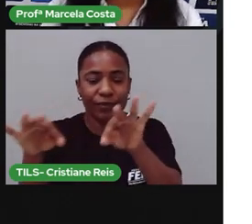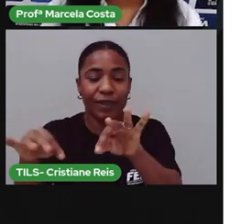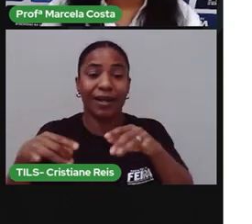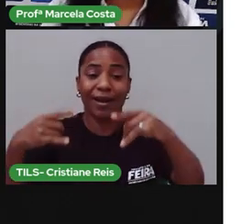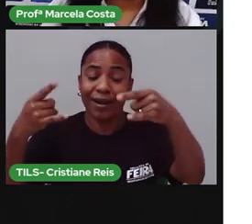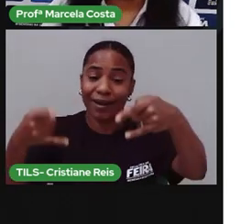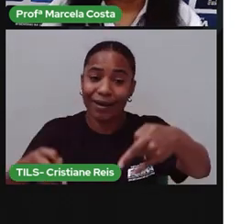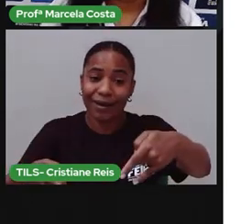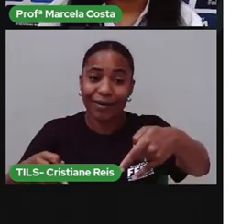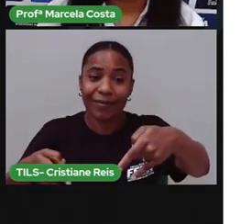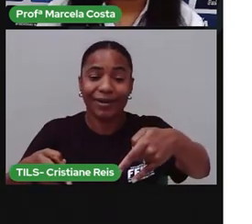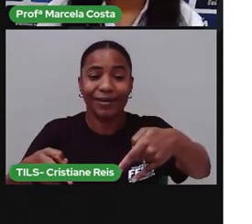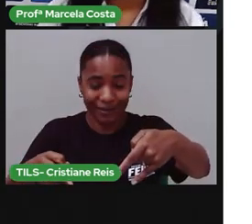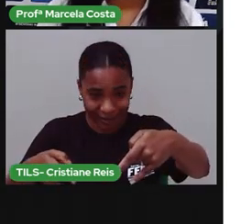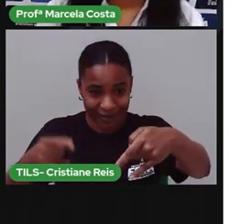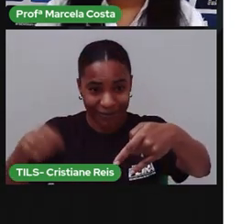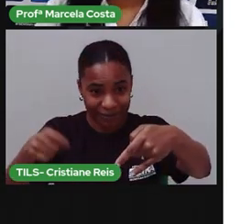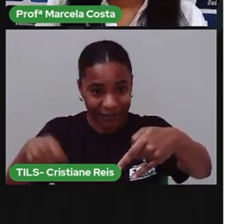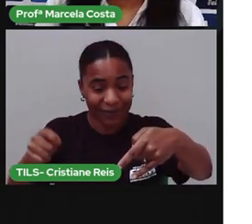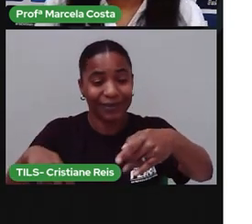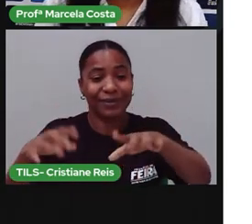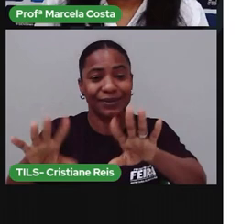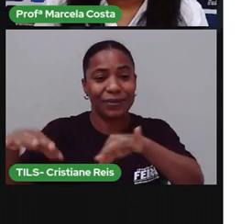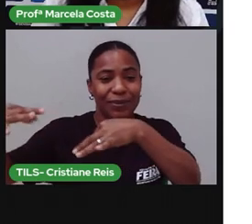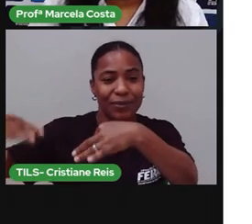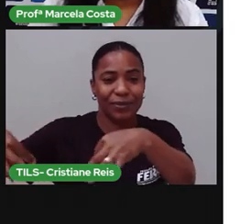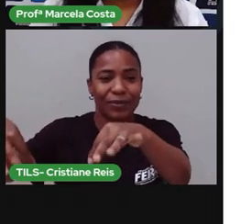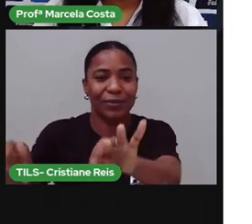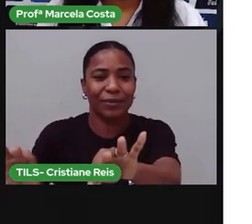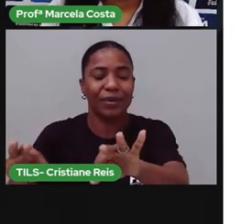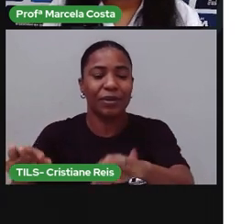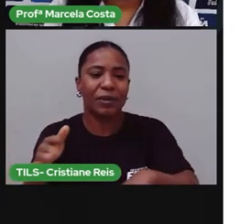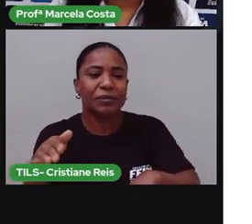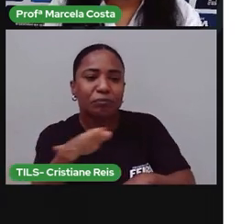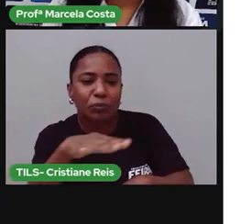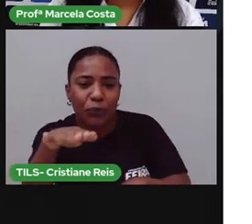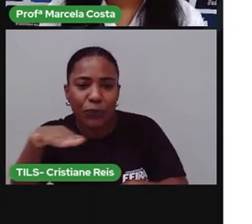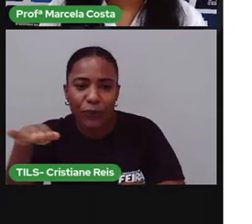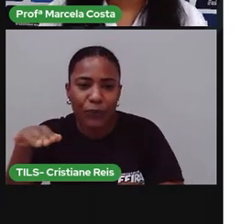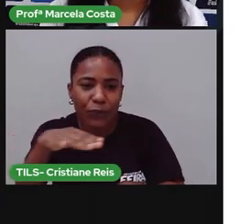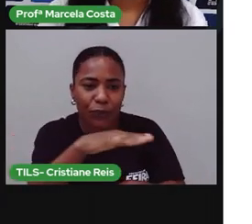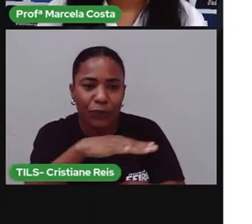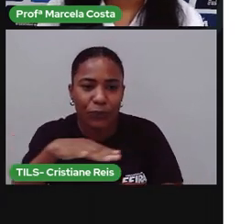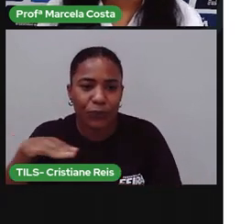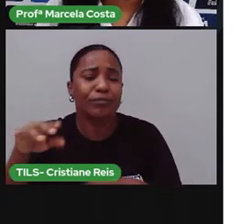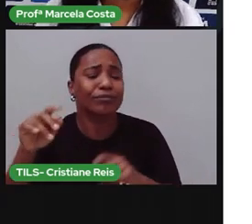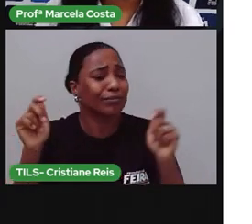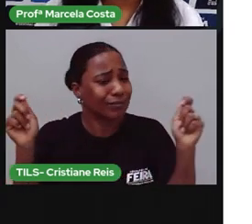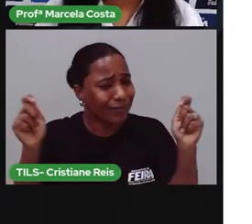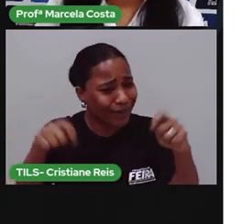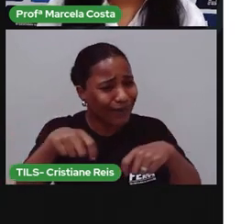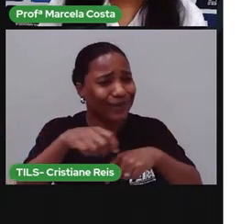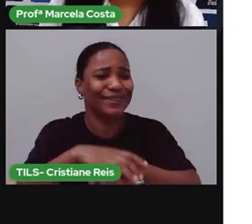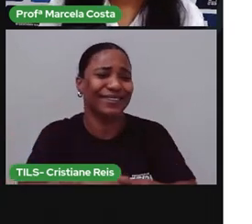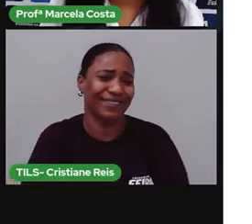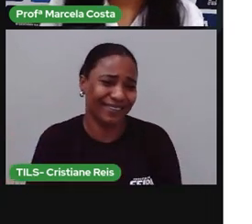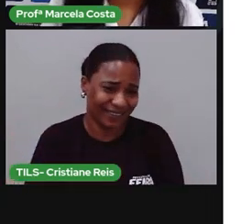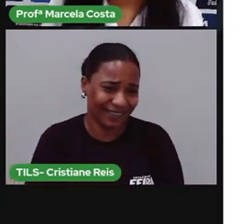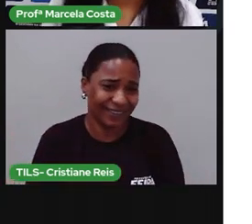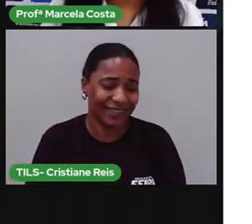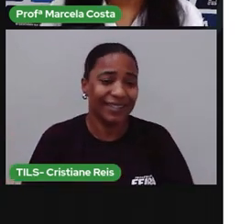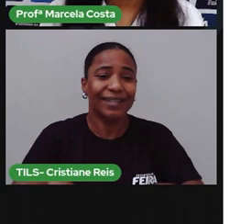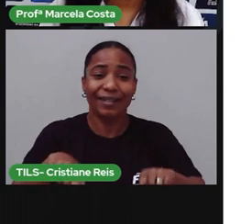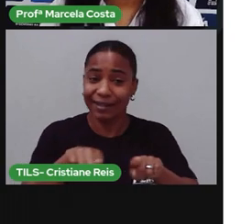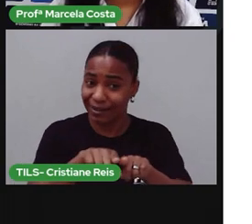tirar a poeira dos móveis. Também é sua responsabilidade para criança, adolescente, manter